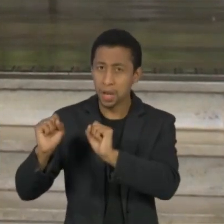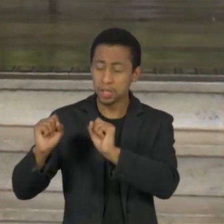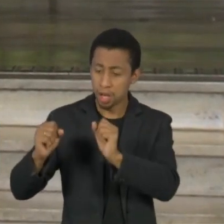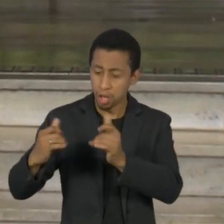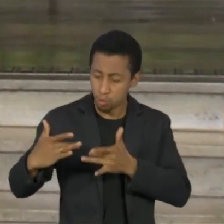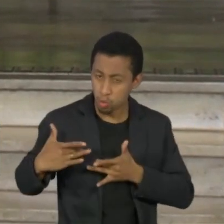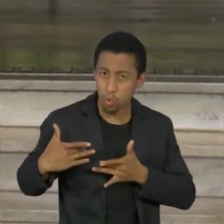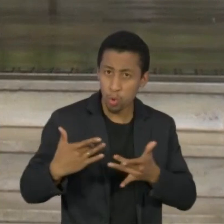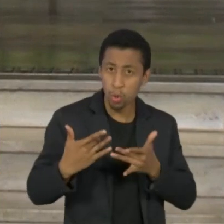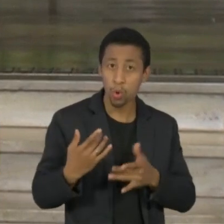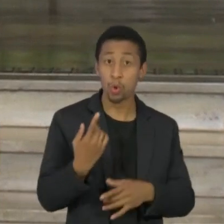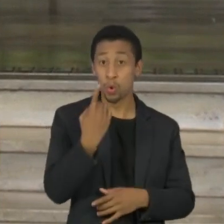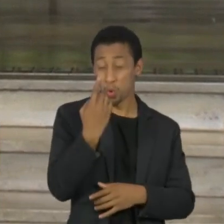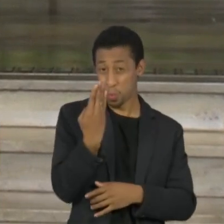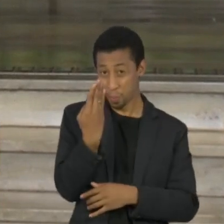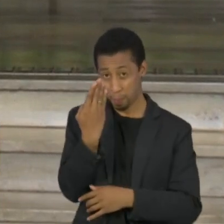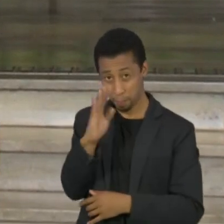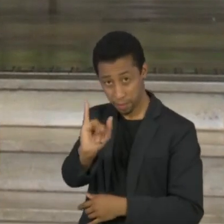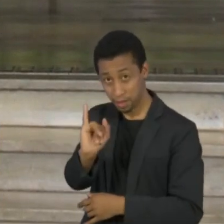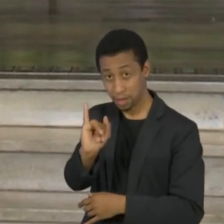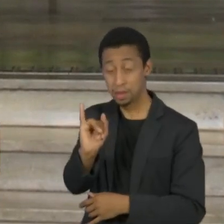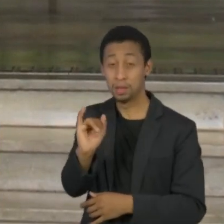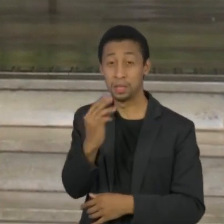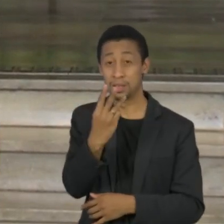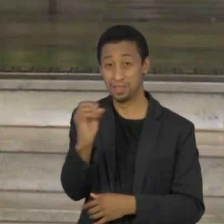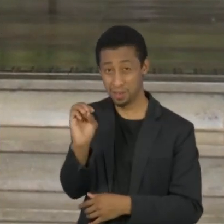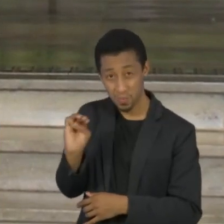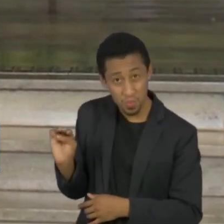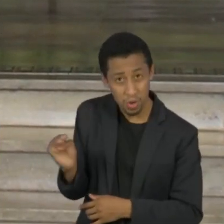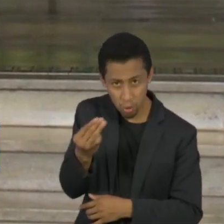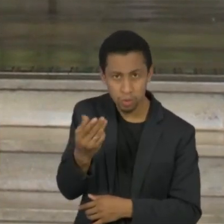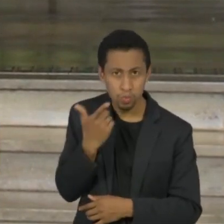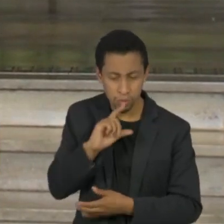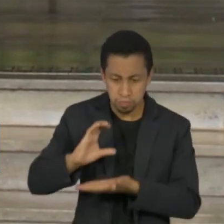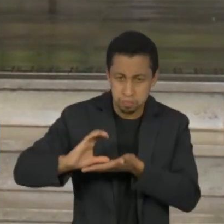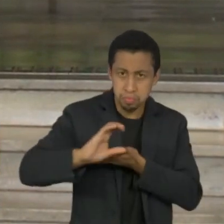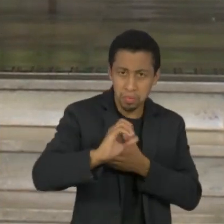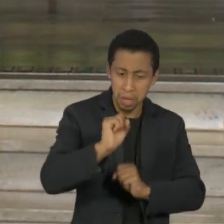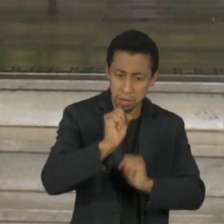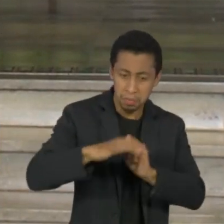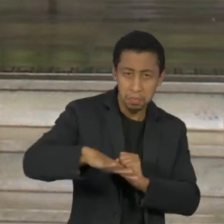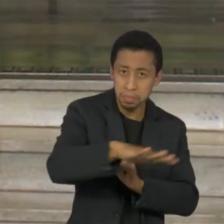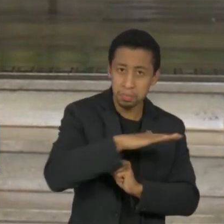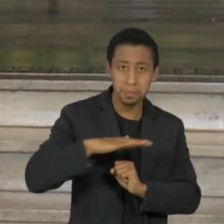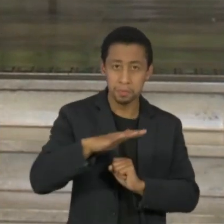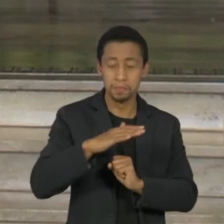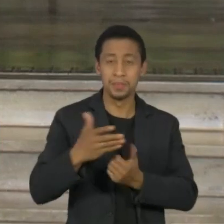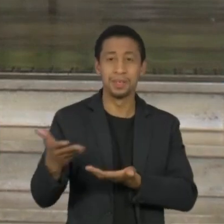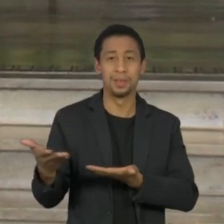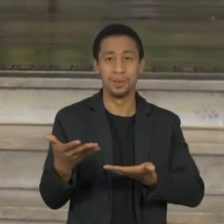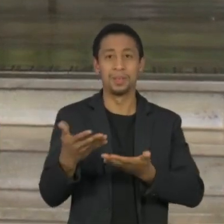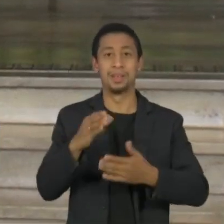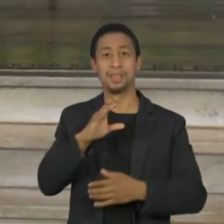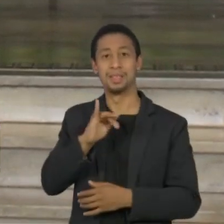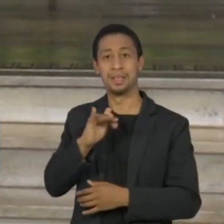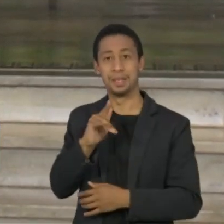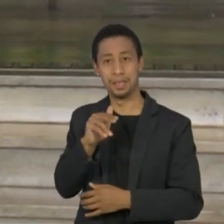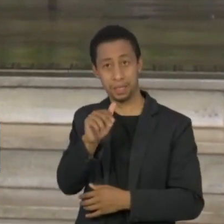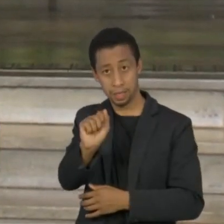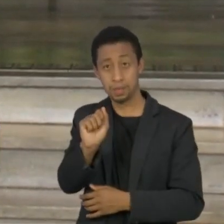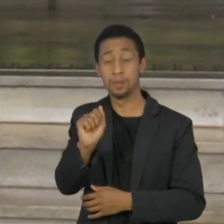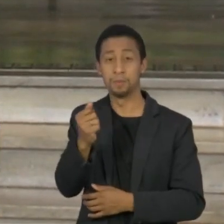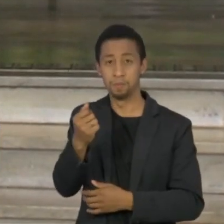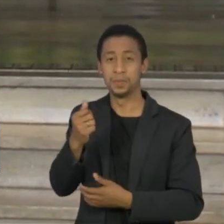em doações do setor privado para a pandemia, eu passo a palavra à Célia Parnes, secretária de Desenvolvimento